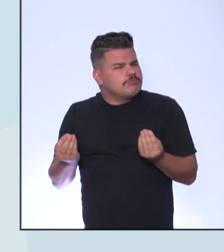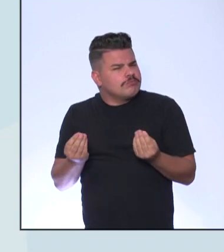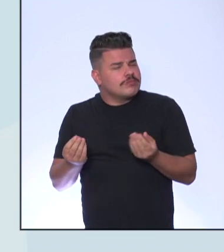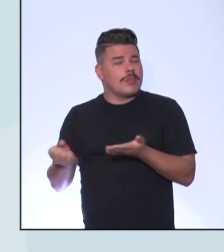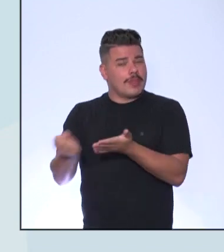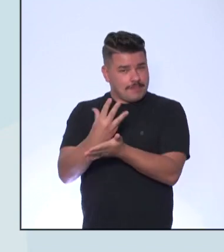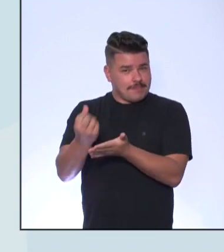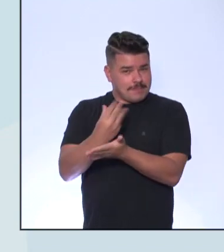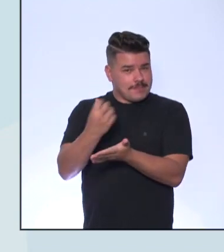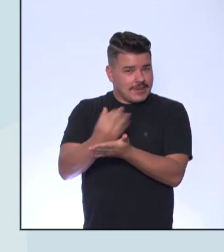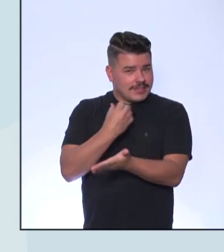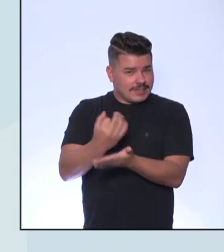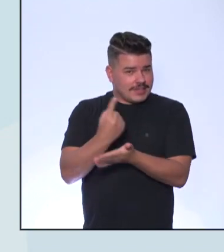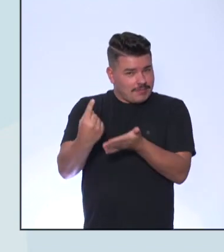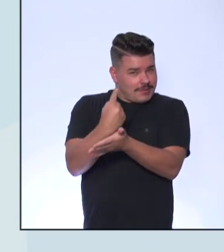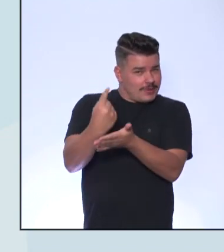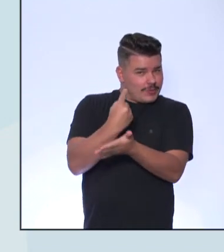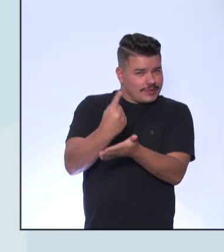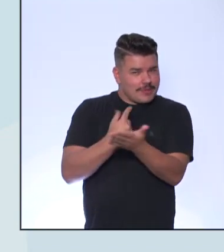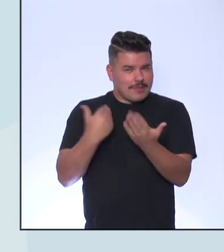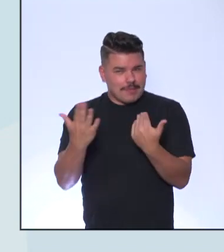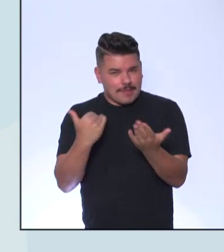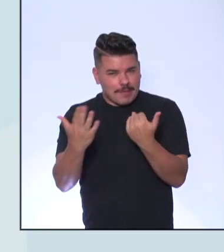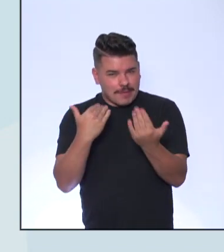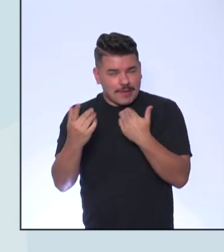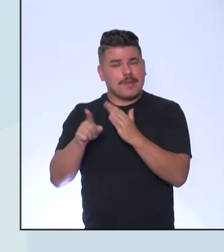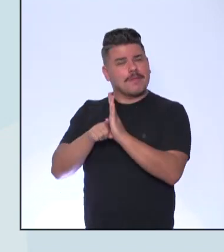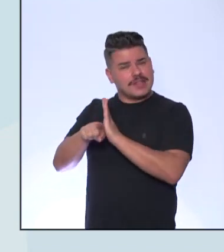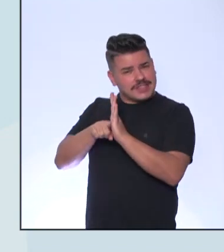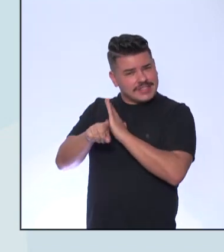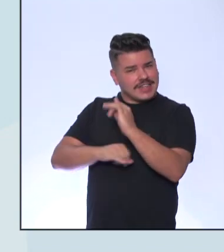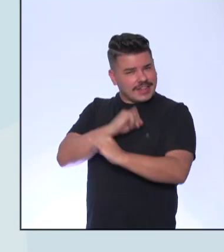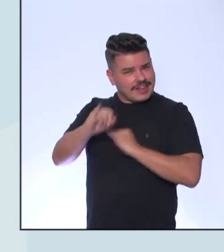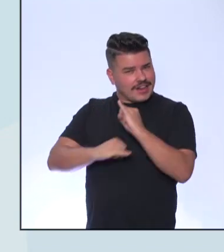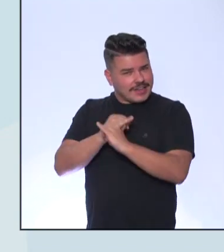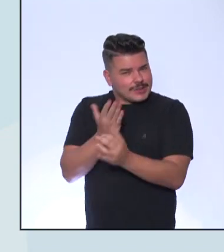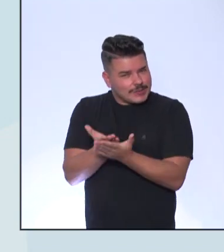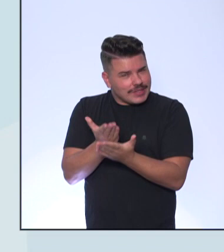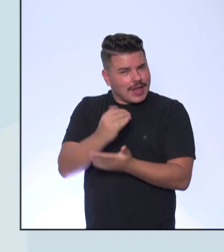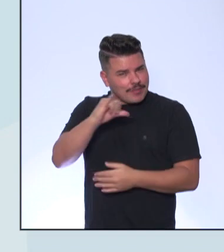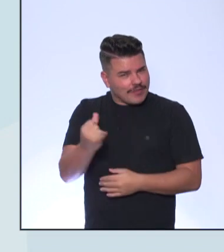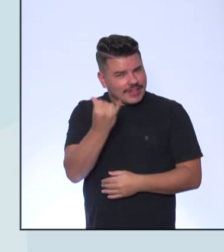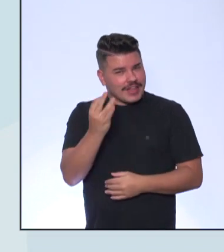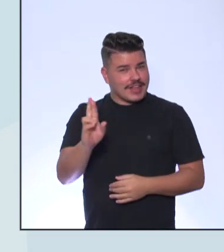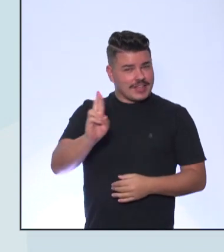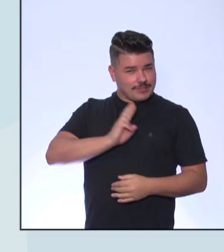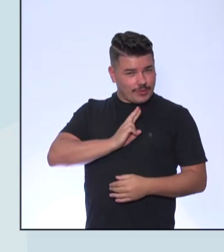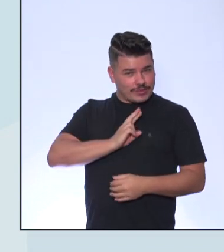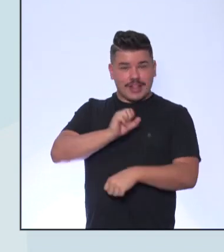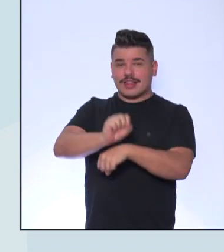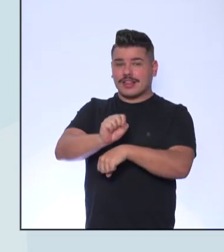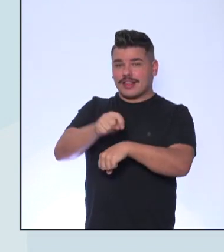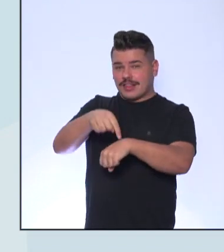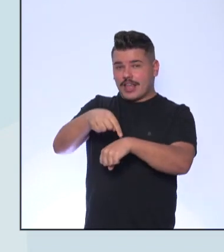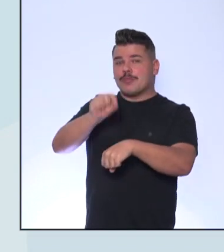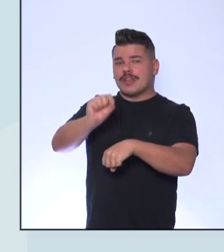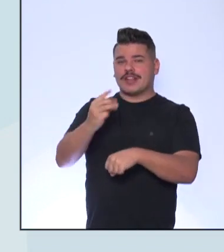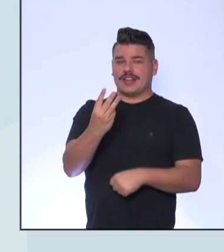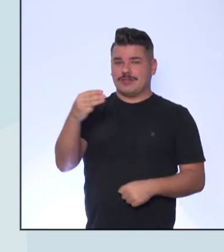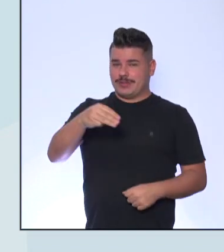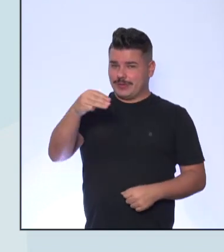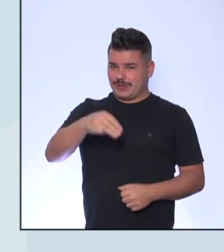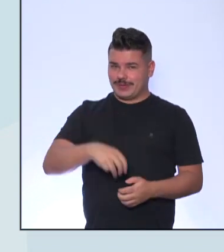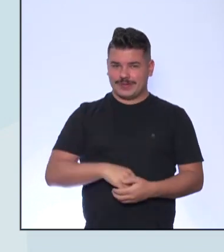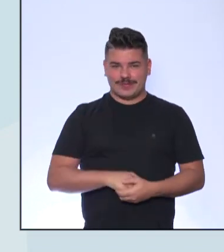pelo chat com a gente Deem uma pesquisada na internet E respondam Vocês têm três minutinhos para responder